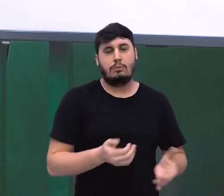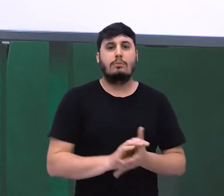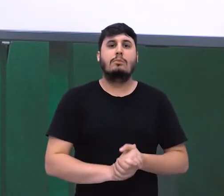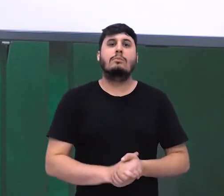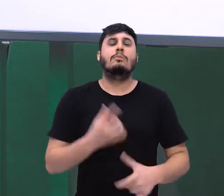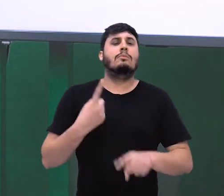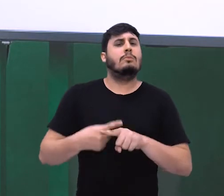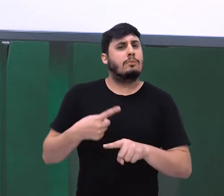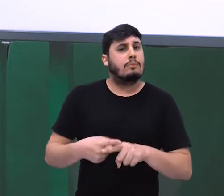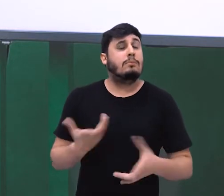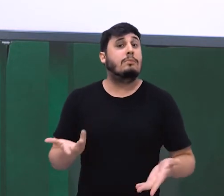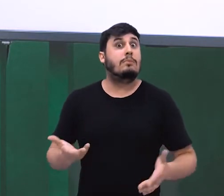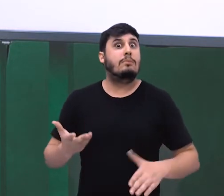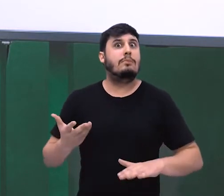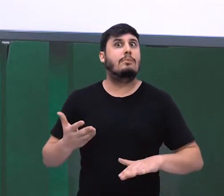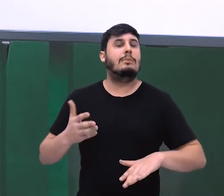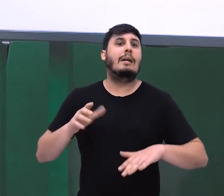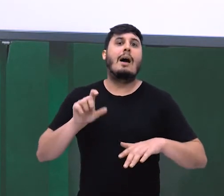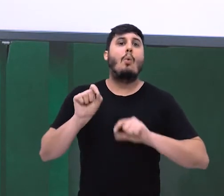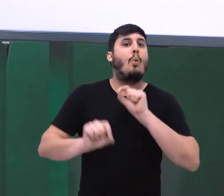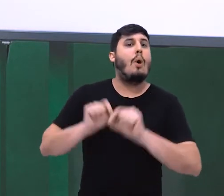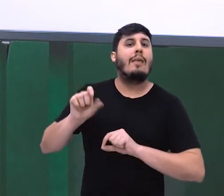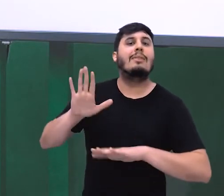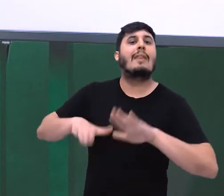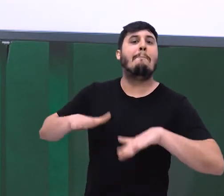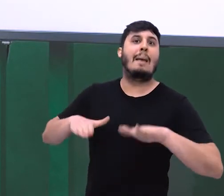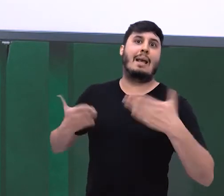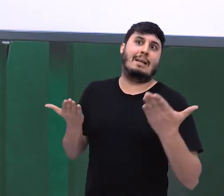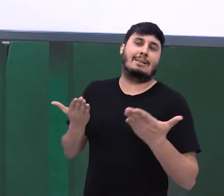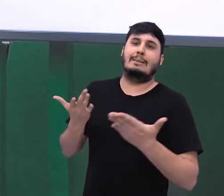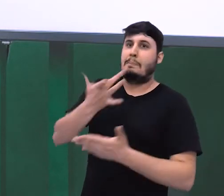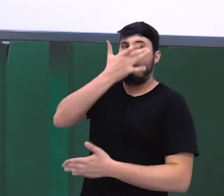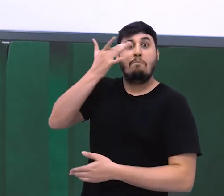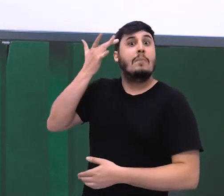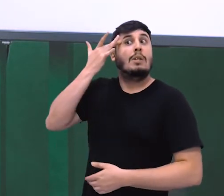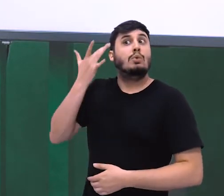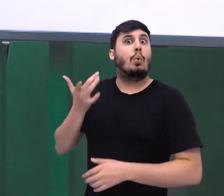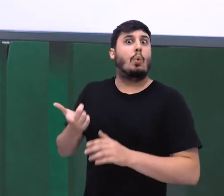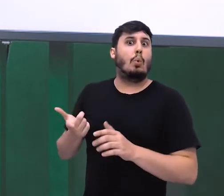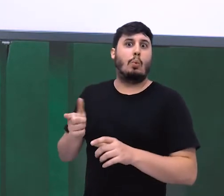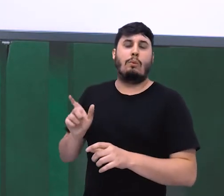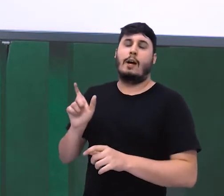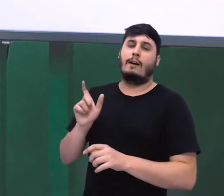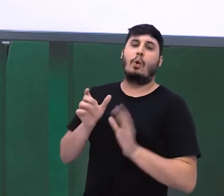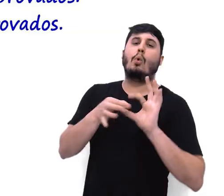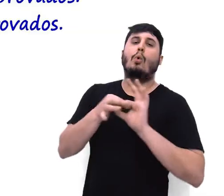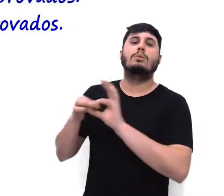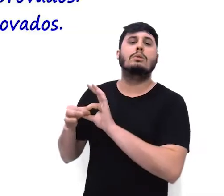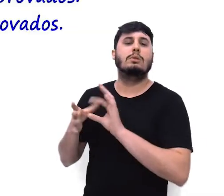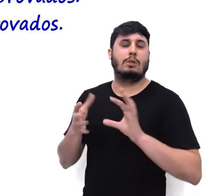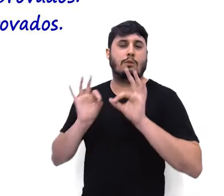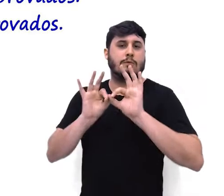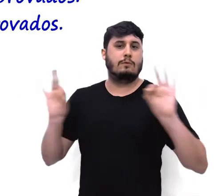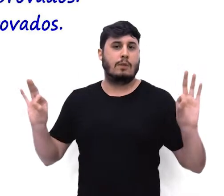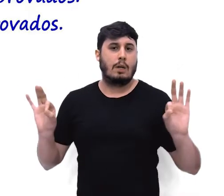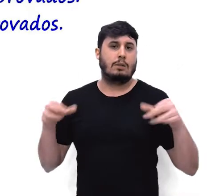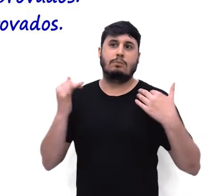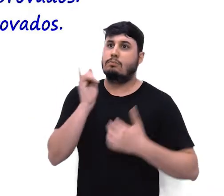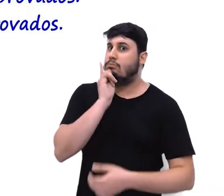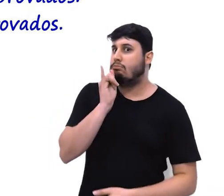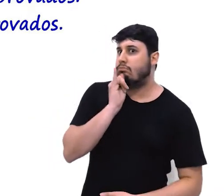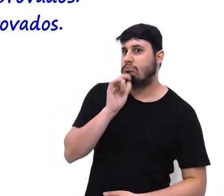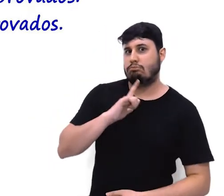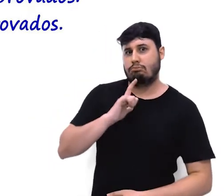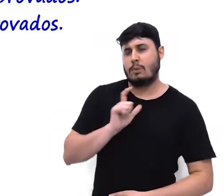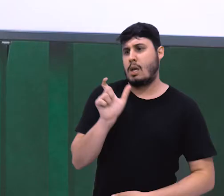sugere um atendimento a uma expectativa gerada pela oração anterior. Temos aqui o logo, portanto,